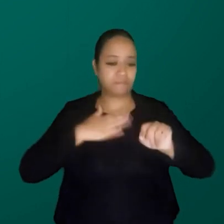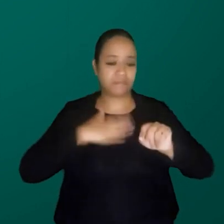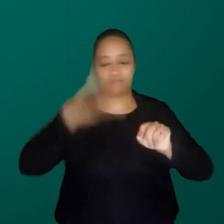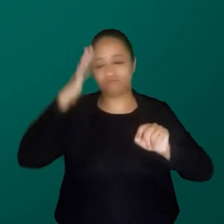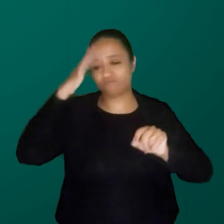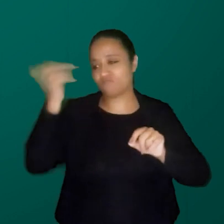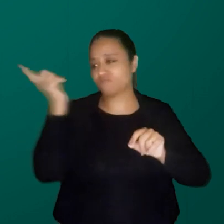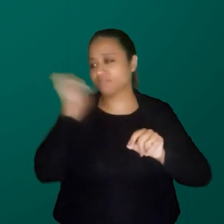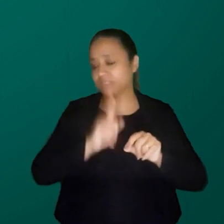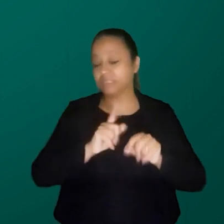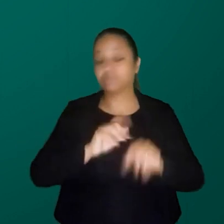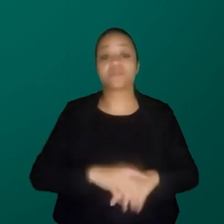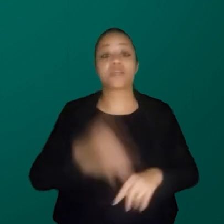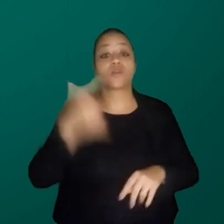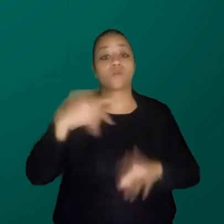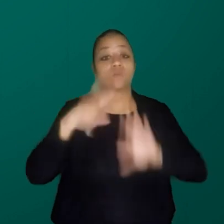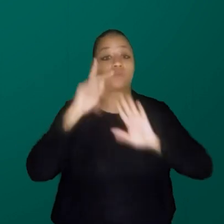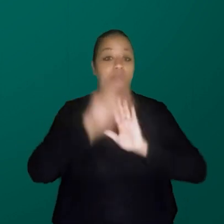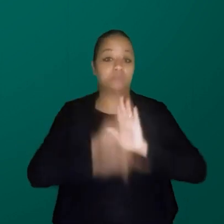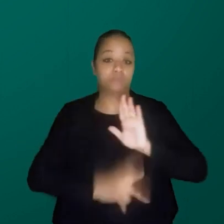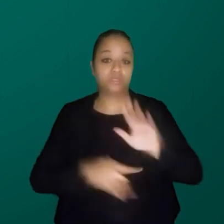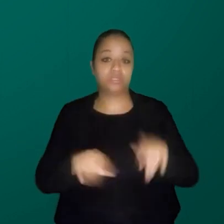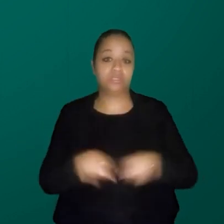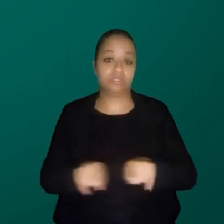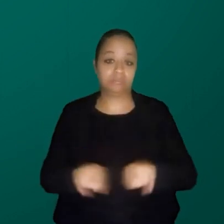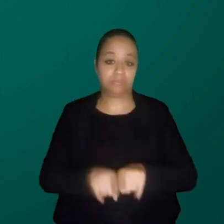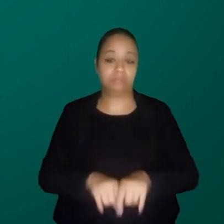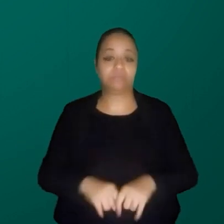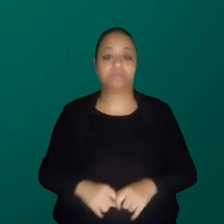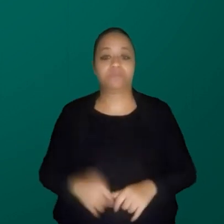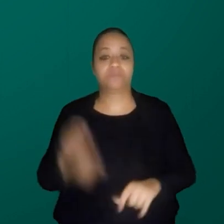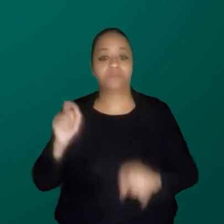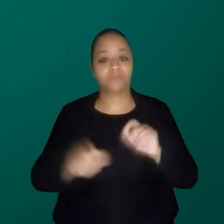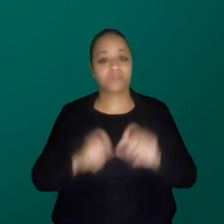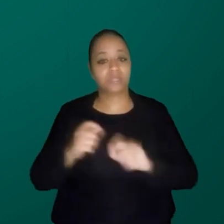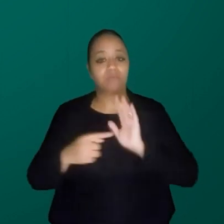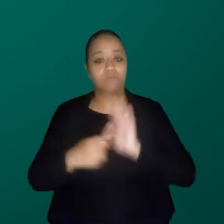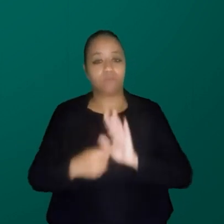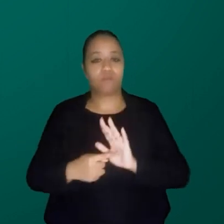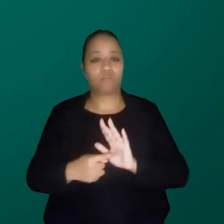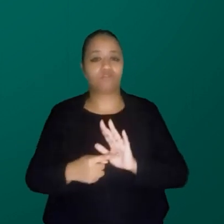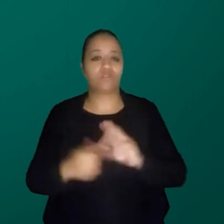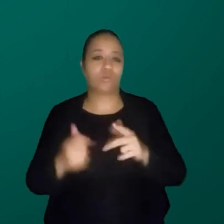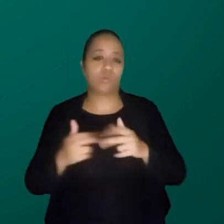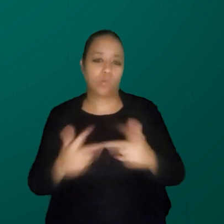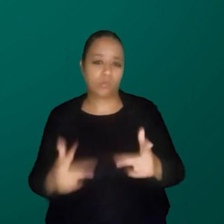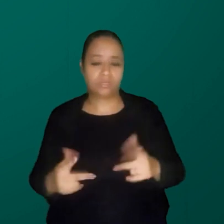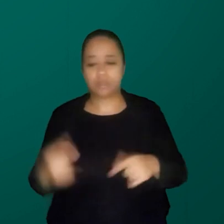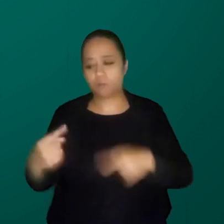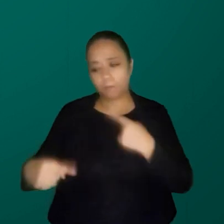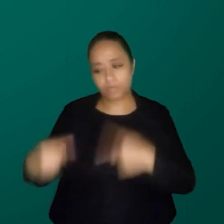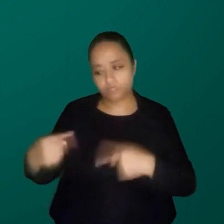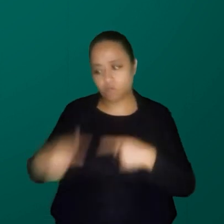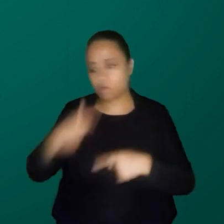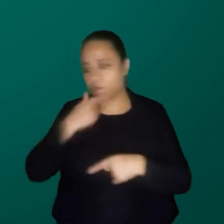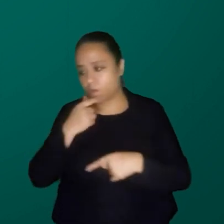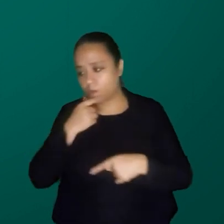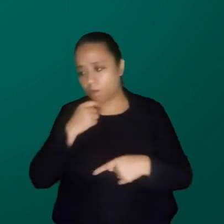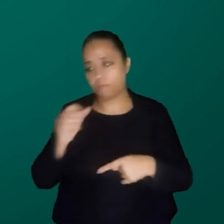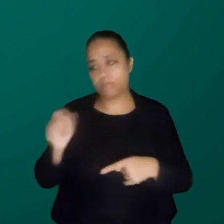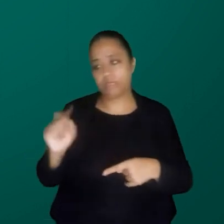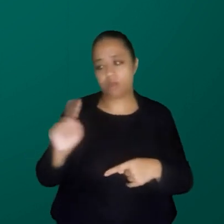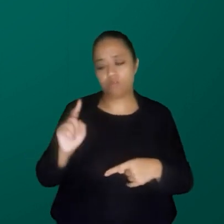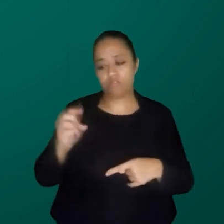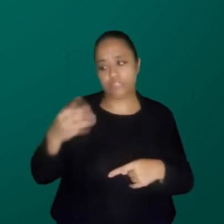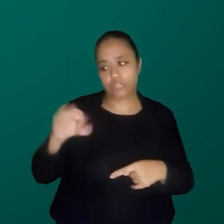outra parte desse projeto, né, para um pouco, não é competir com os homens negros sudestinos de 20 a 39